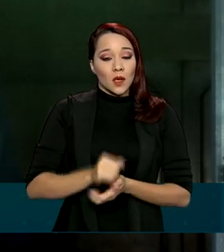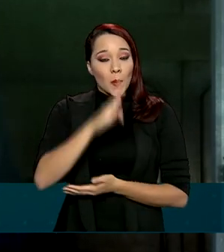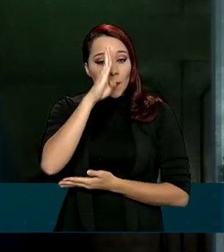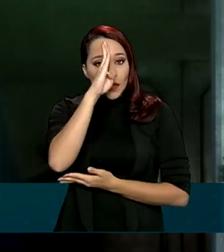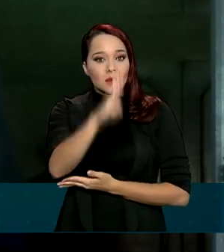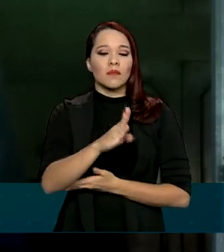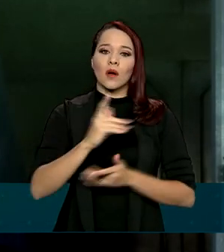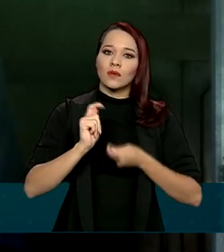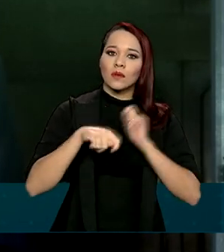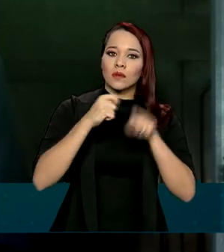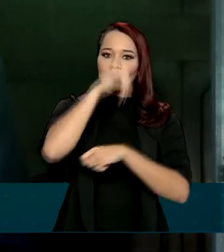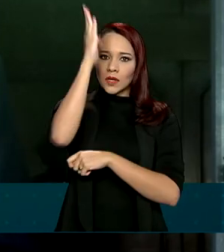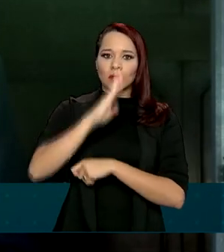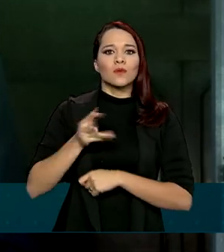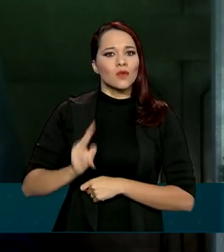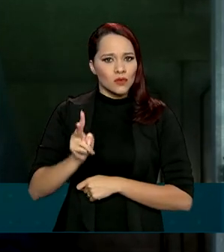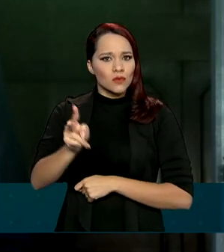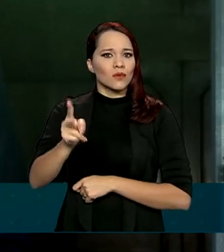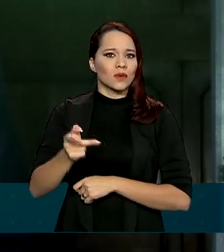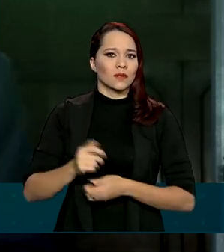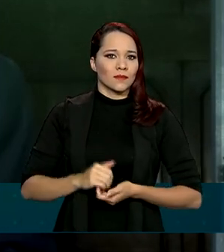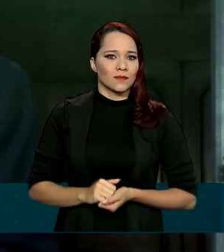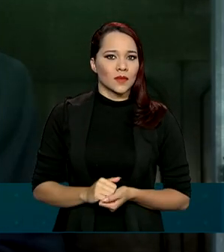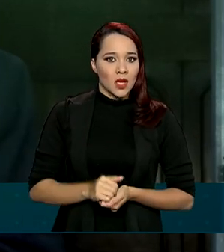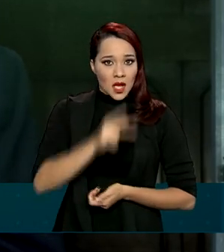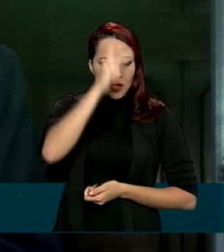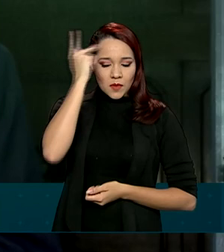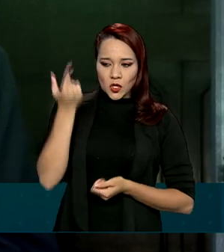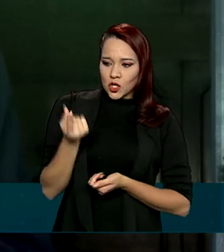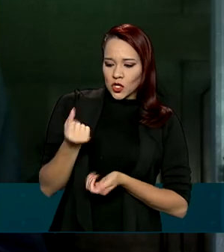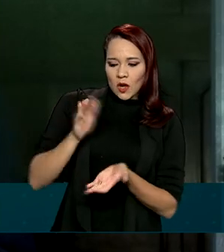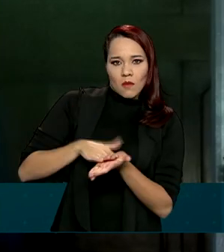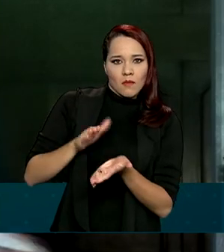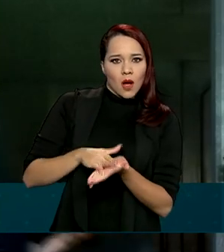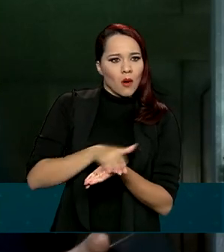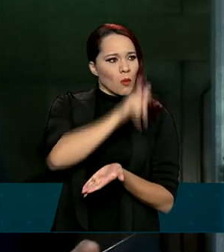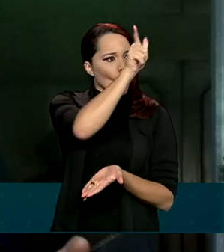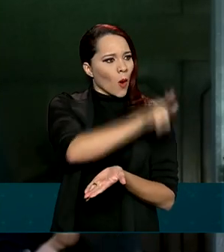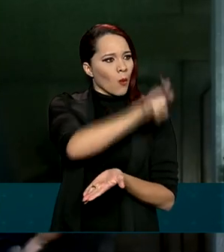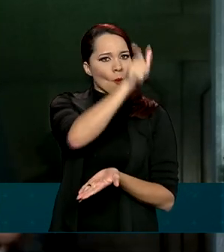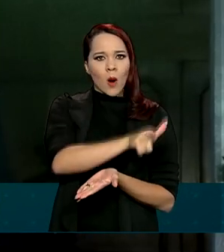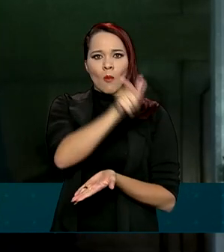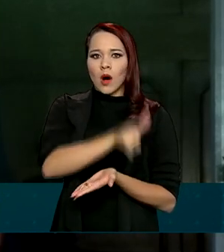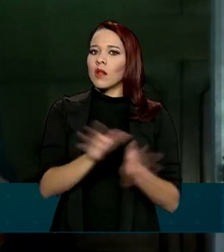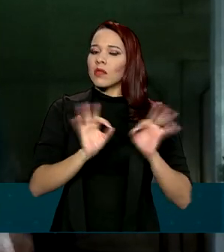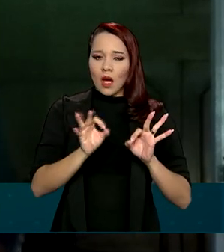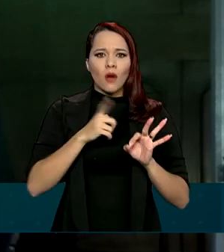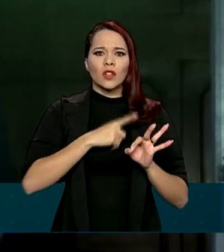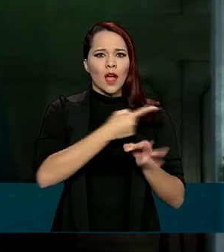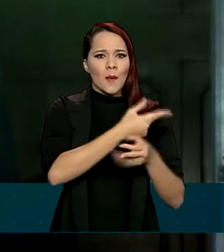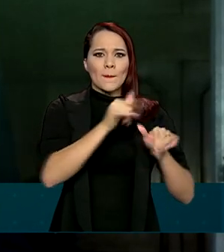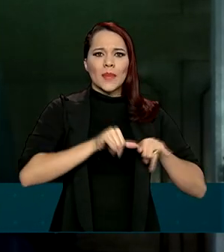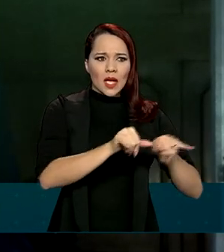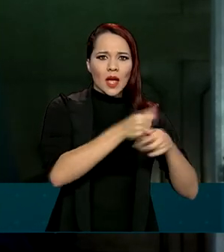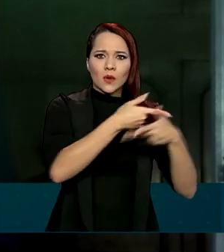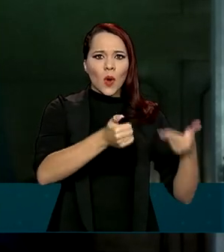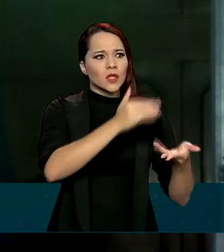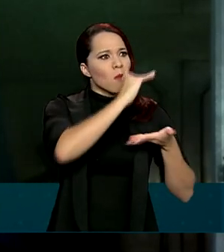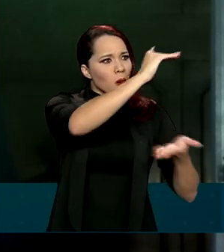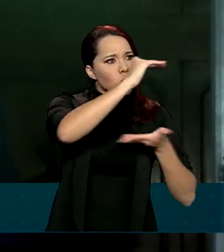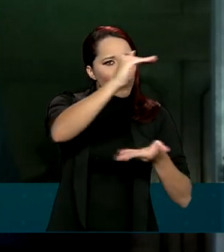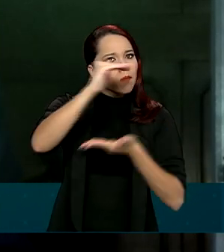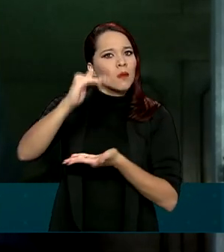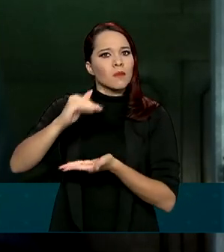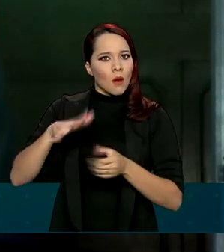da economia brasileira estão funcionando. As pessoas não estão só com dinheiro na mão em prateleiras vazias, não. As prateleiras estão cheias, o produtivo está